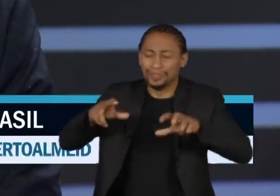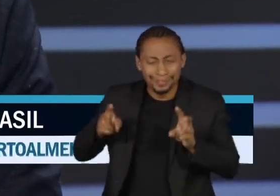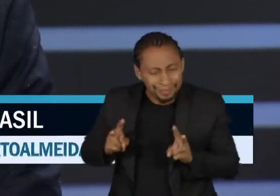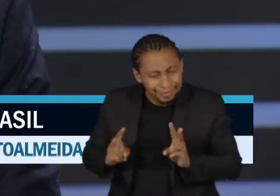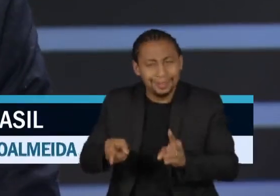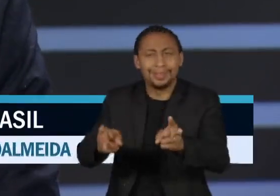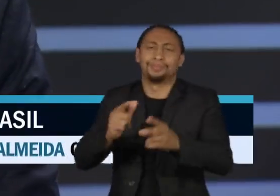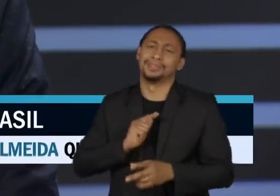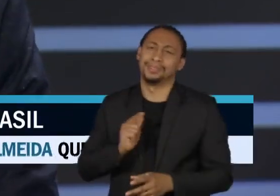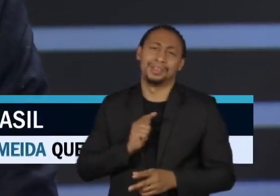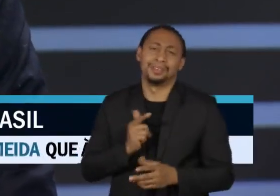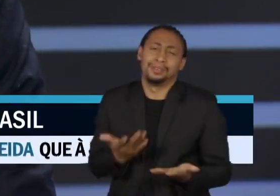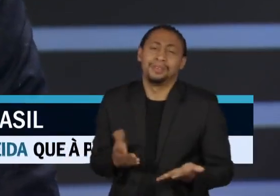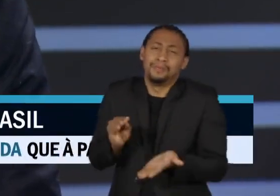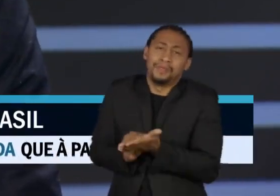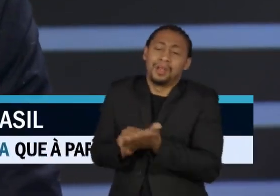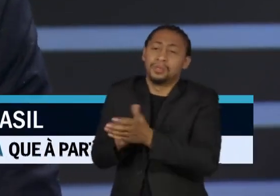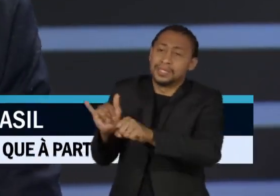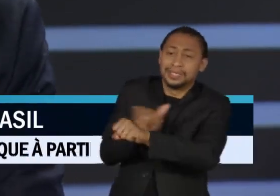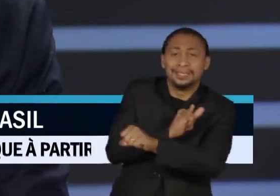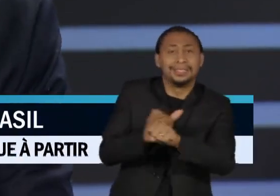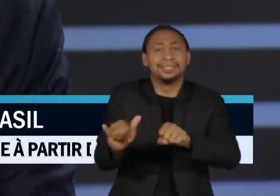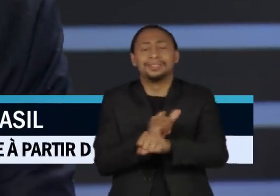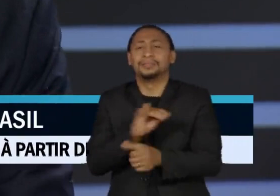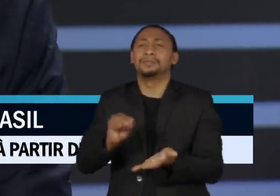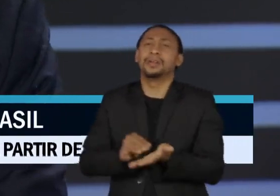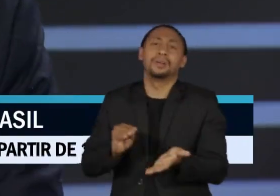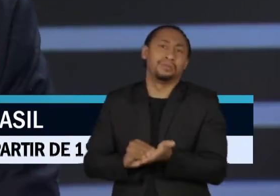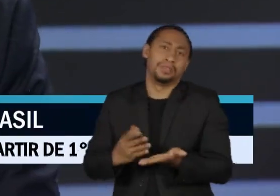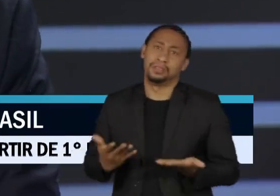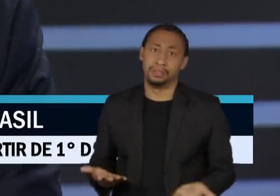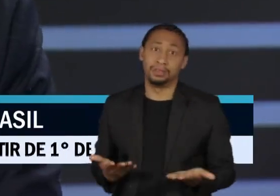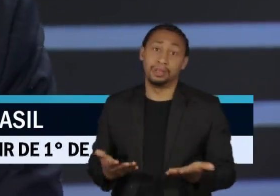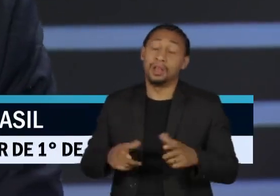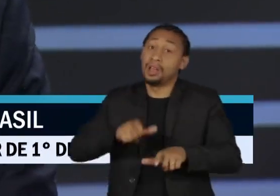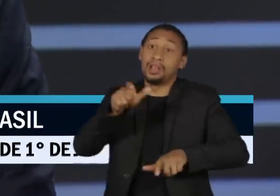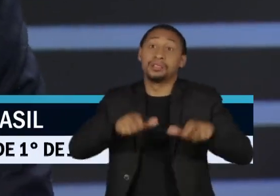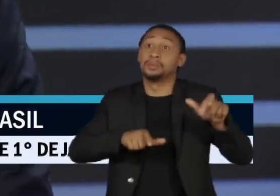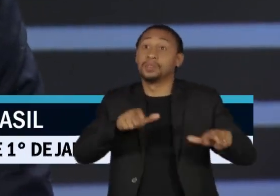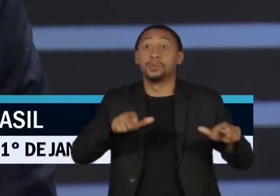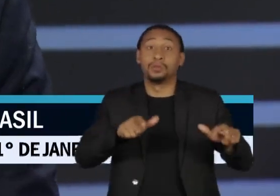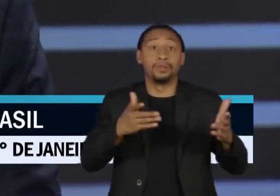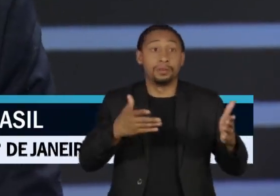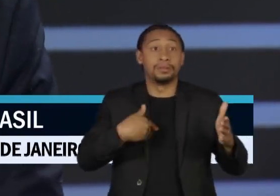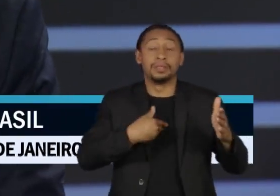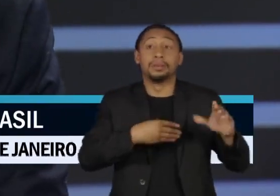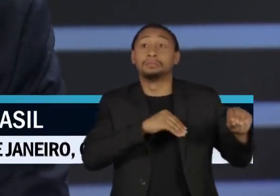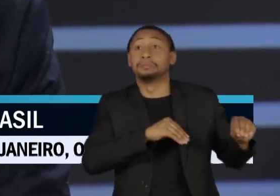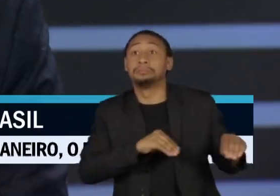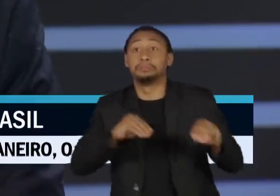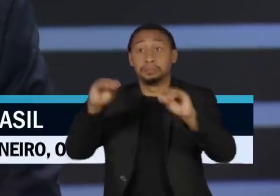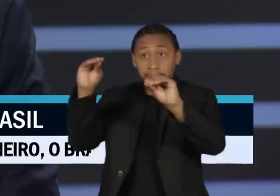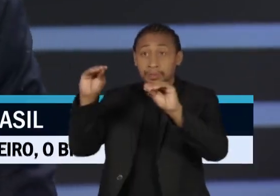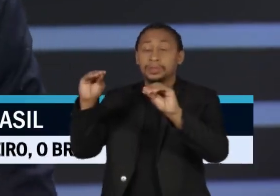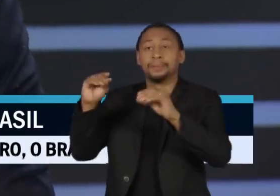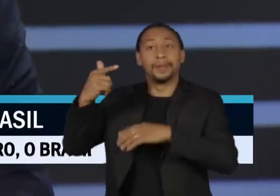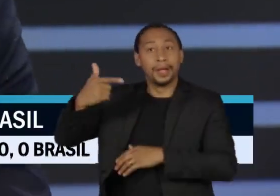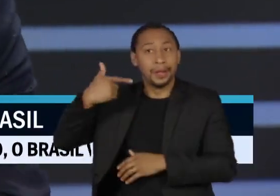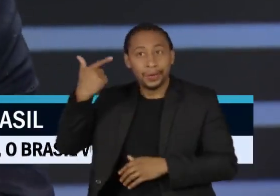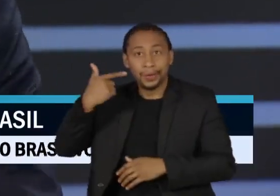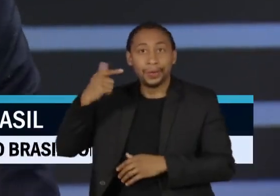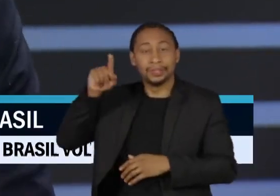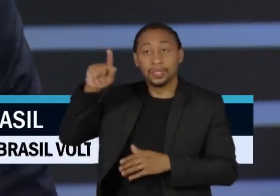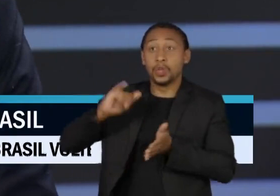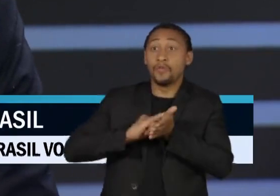estrutura urbana em que nós vamos viver. Ninguém sai do país para poder ir para Londres e Nova York e ver uma cidade completamente